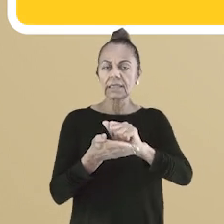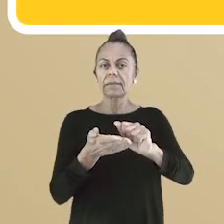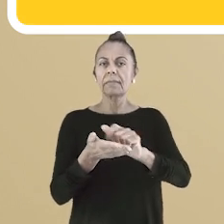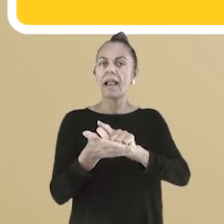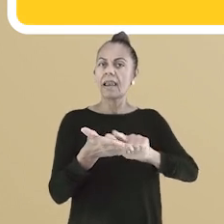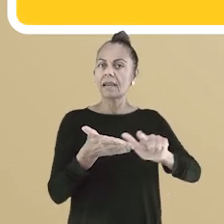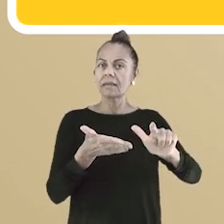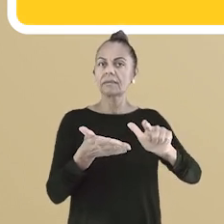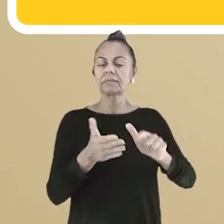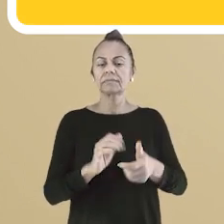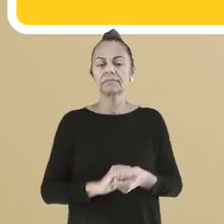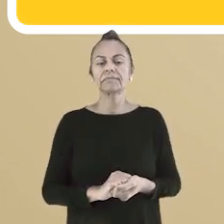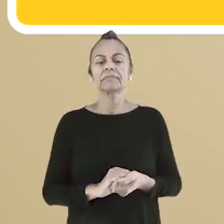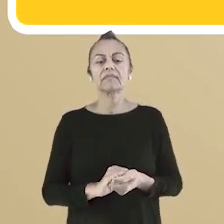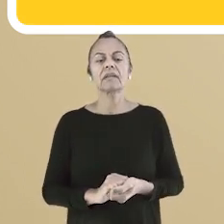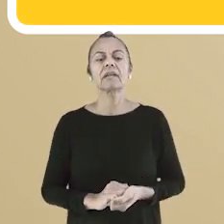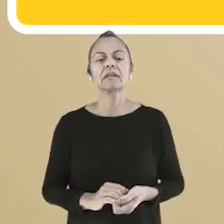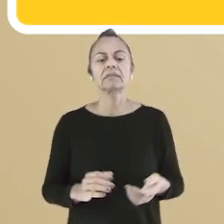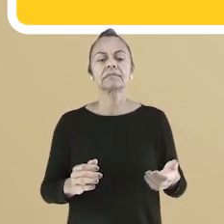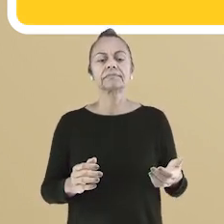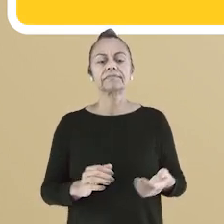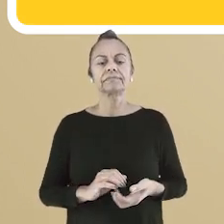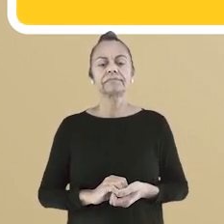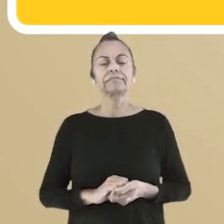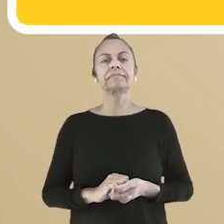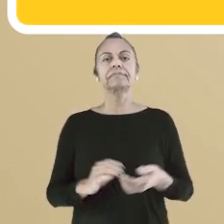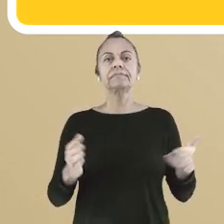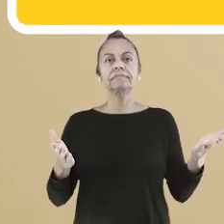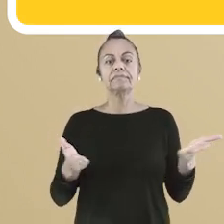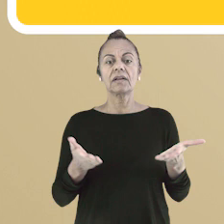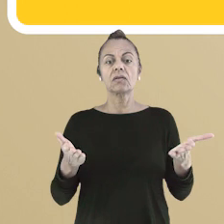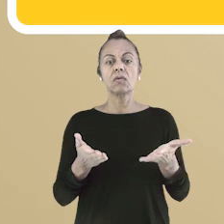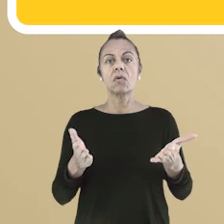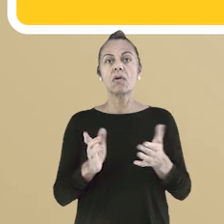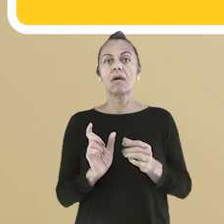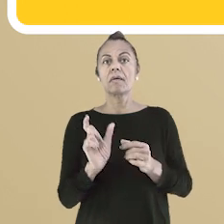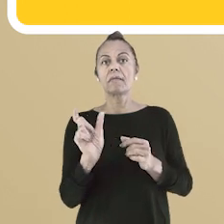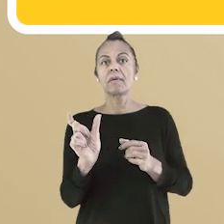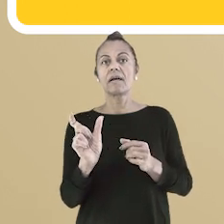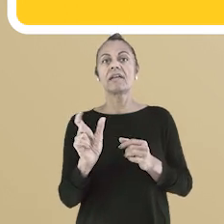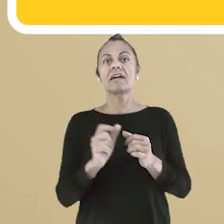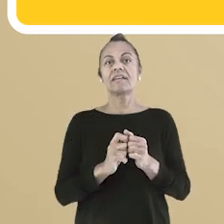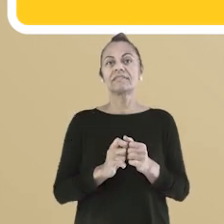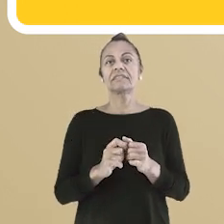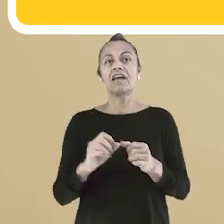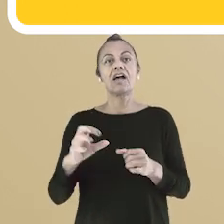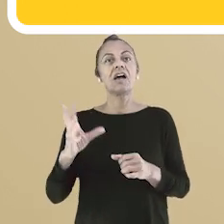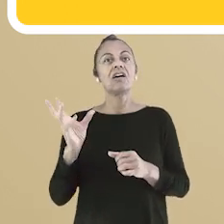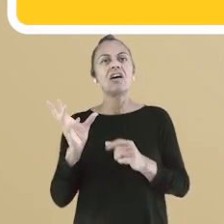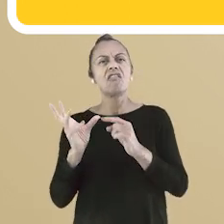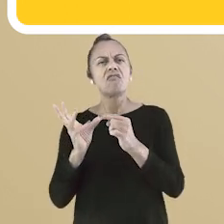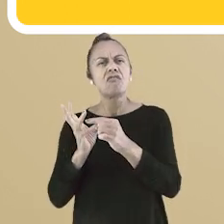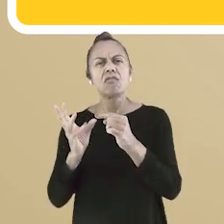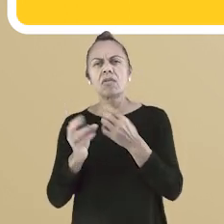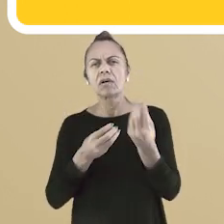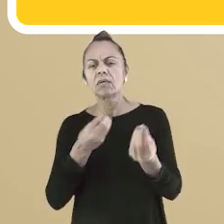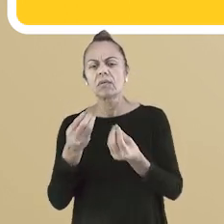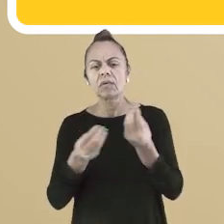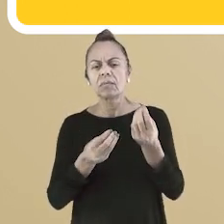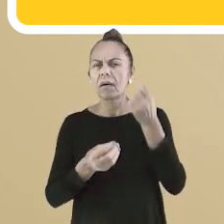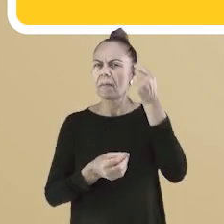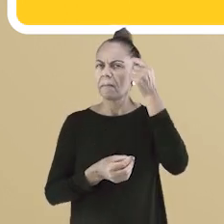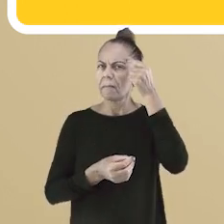Questão 1. Na placa de sinalização que acabamos de ler, identifique as palavras que se iniciam com vogais.